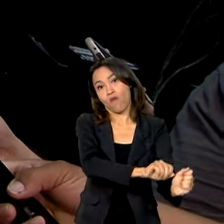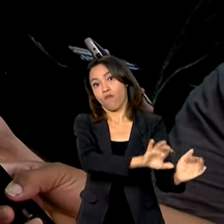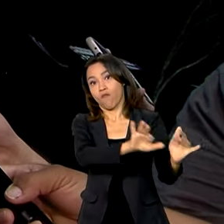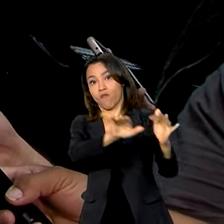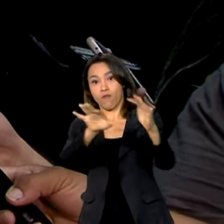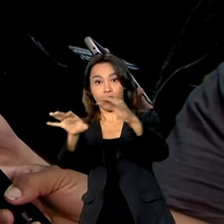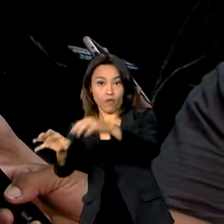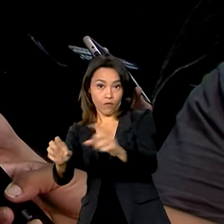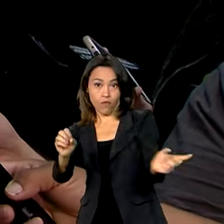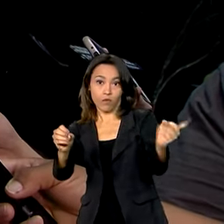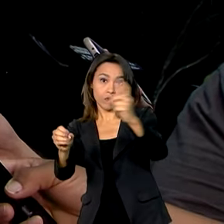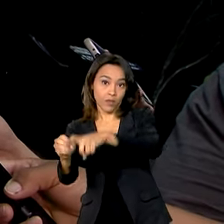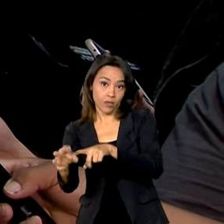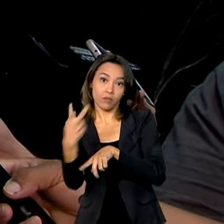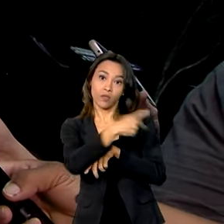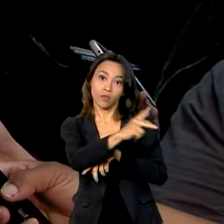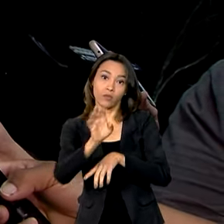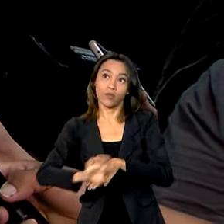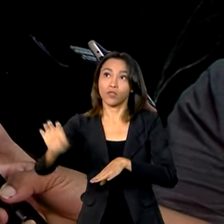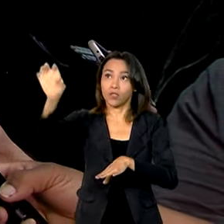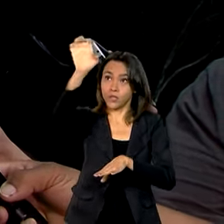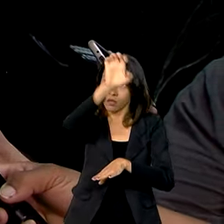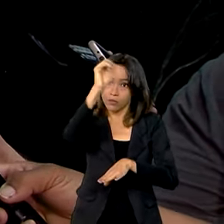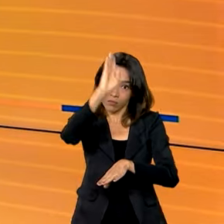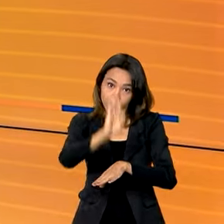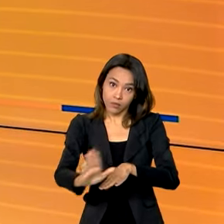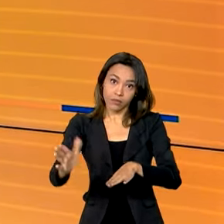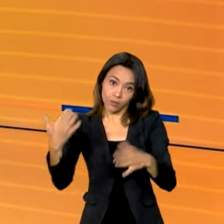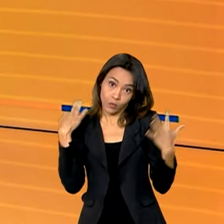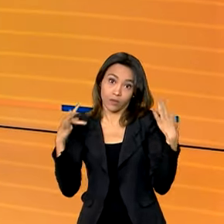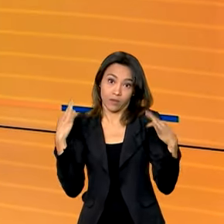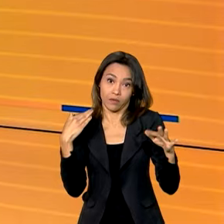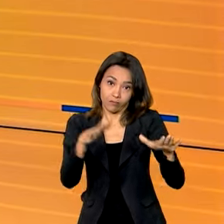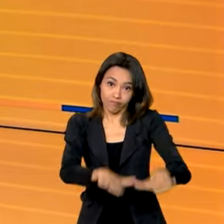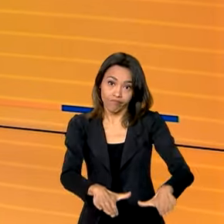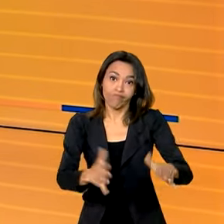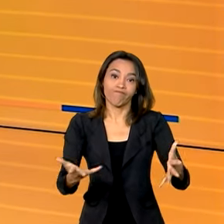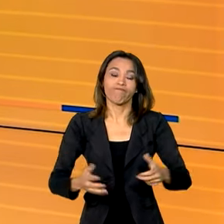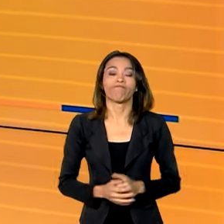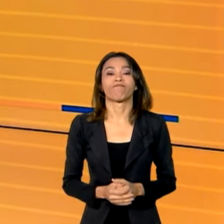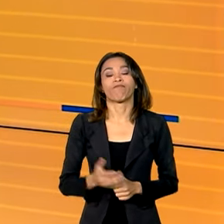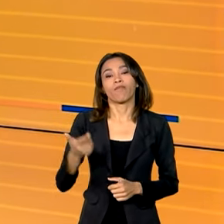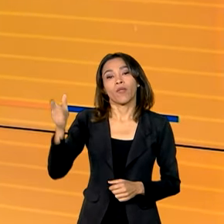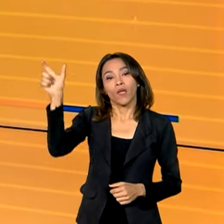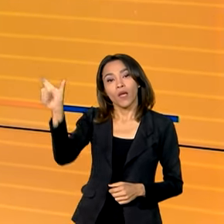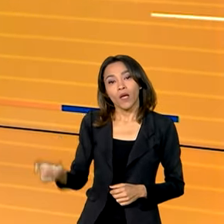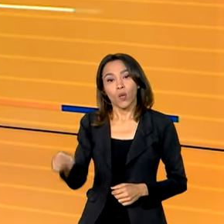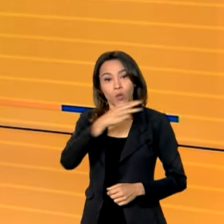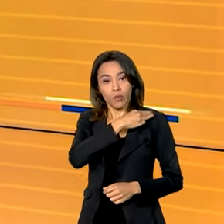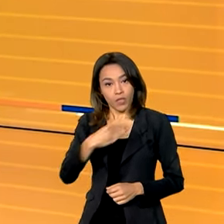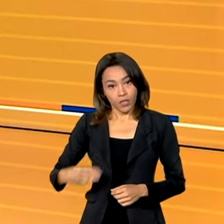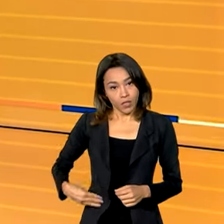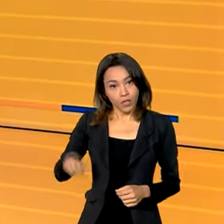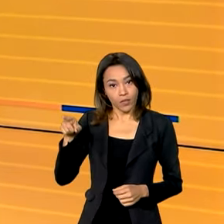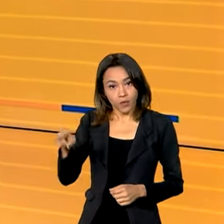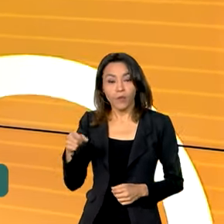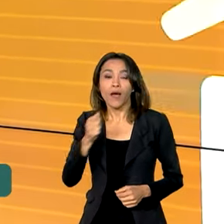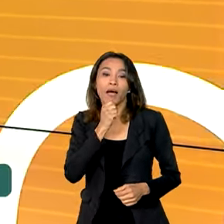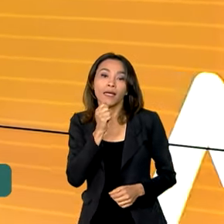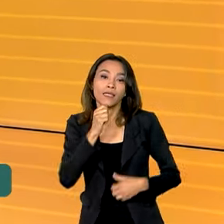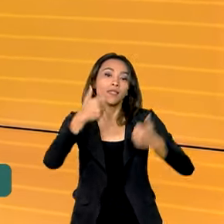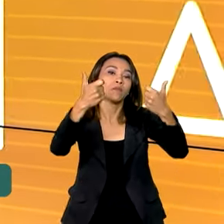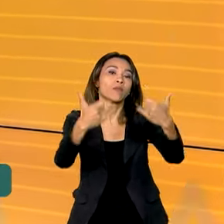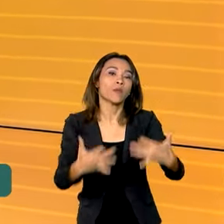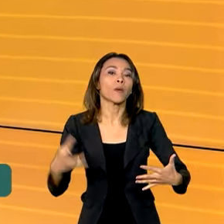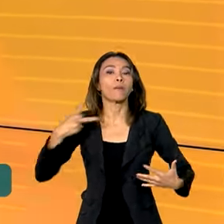como também regressando para outros estados do Brasil. O ministro de Portos e Aeroportos ainda destacou a importância do